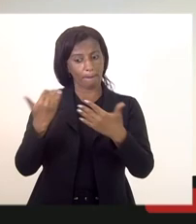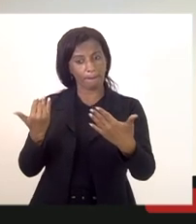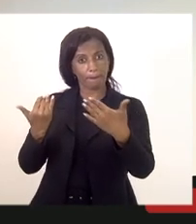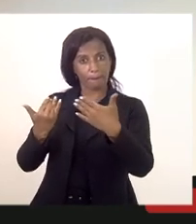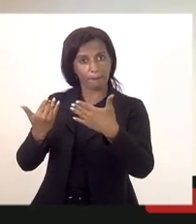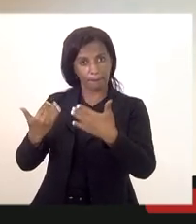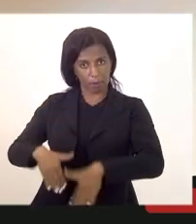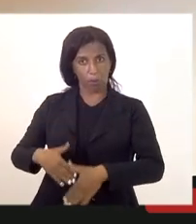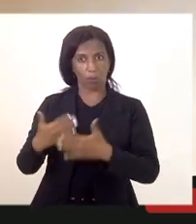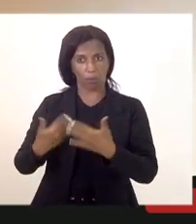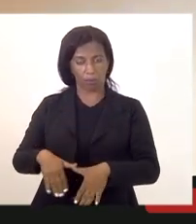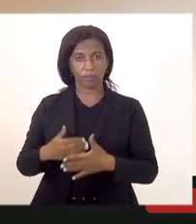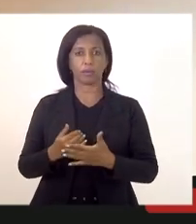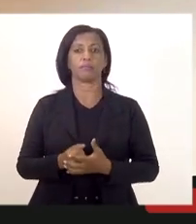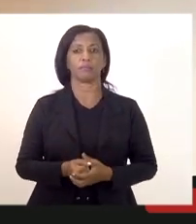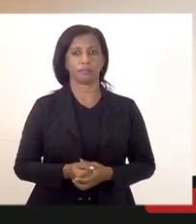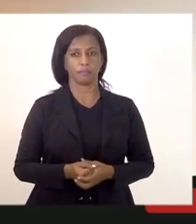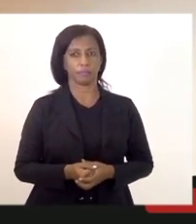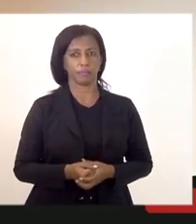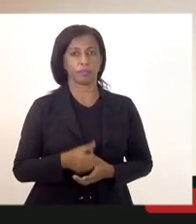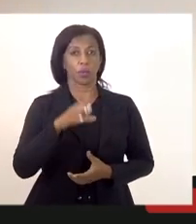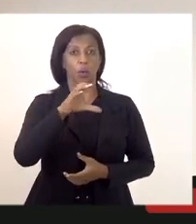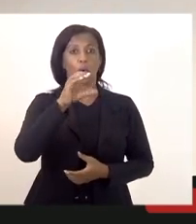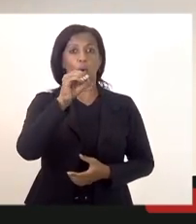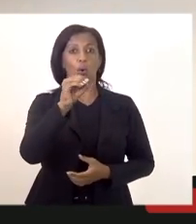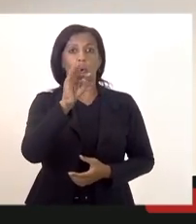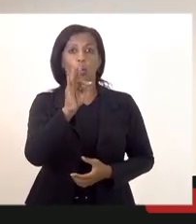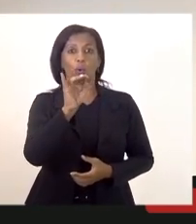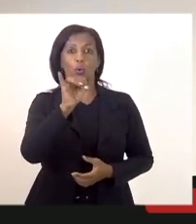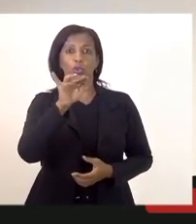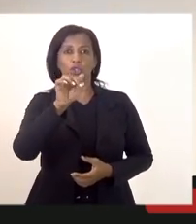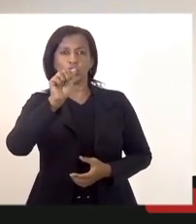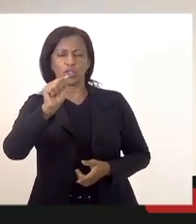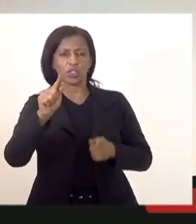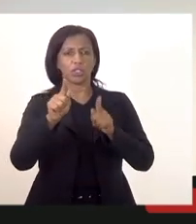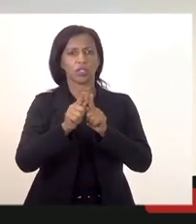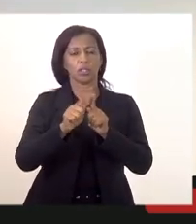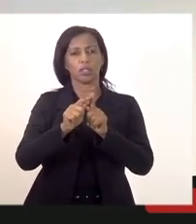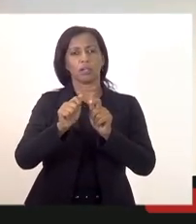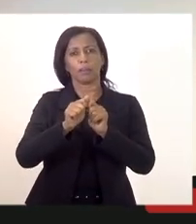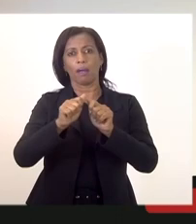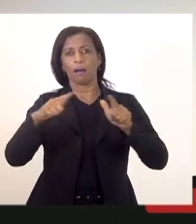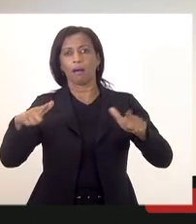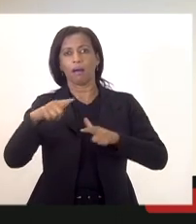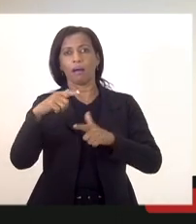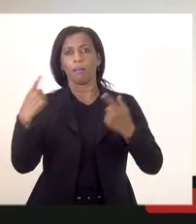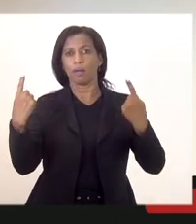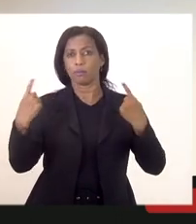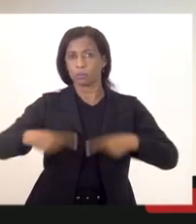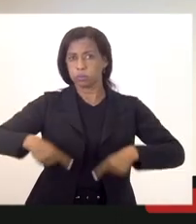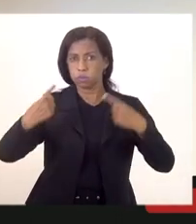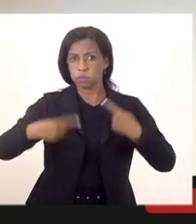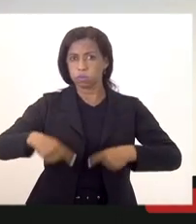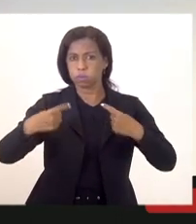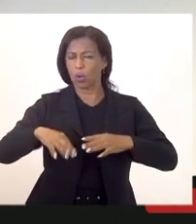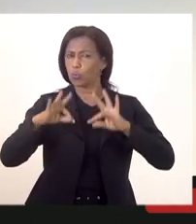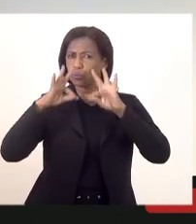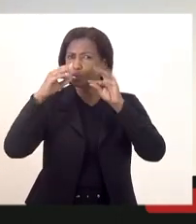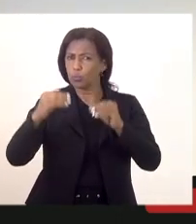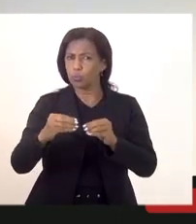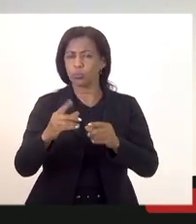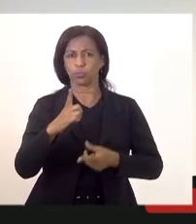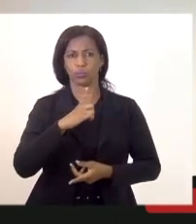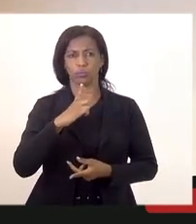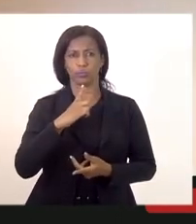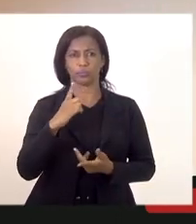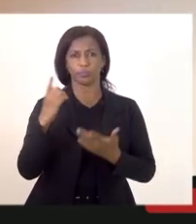relacionadas os cotistas de ampla concorrência tudo aqui relacionado com a gente temos